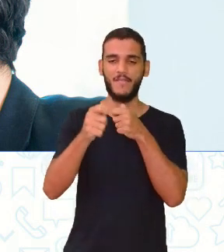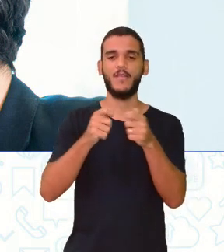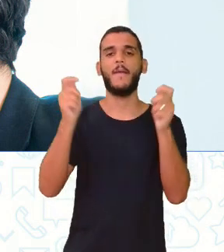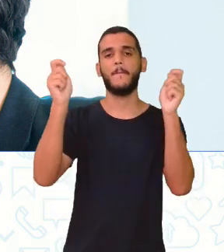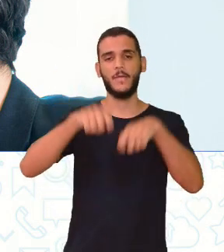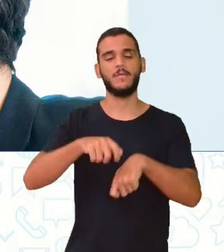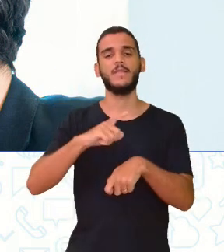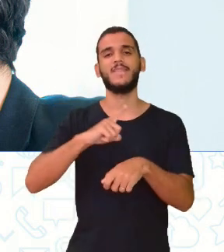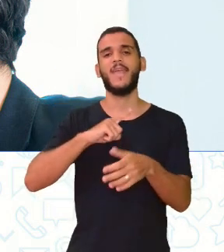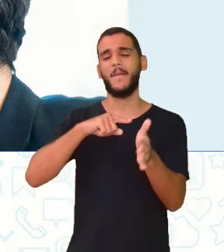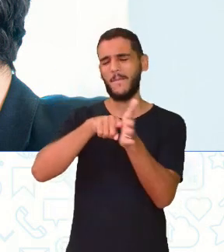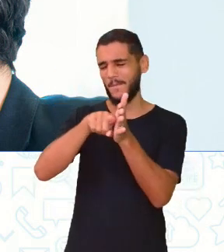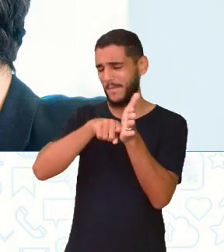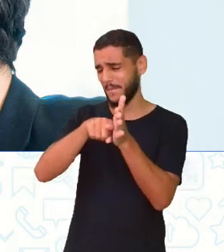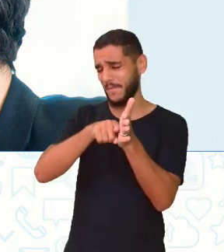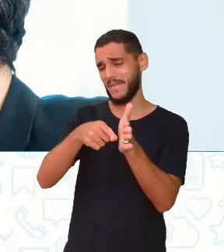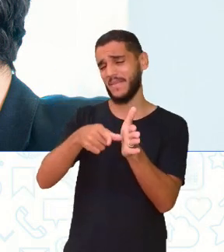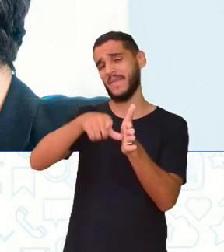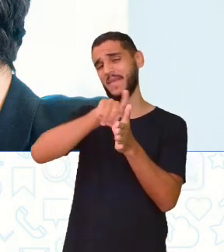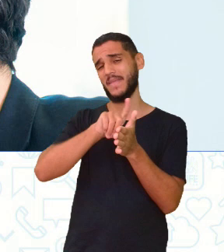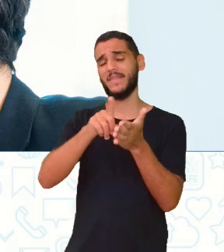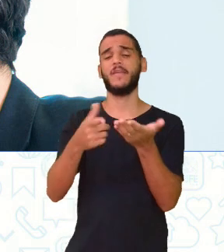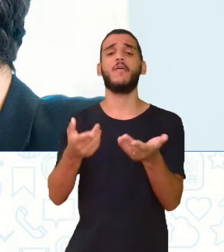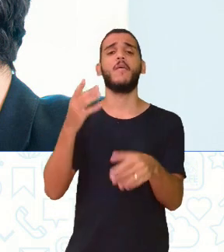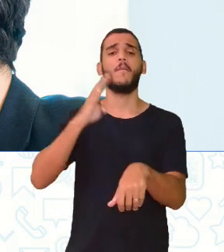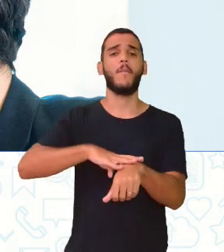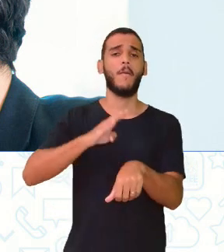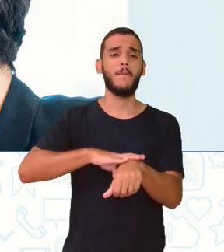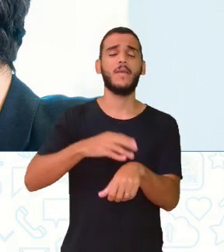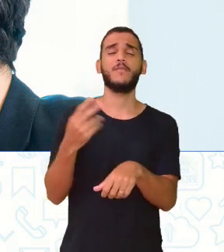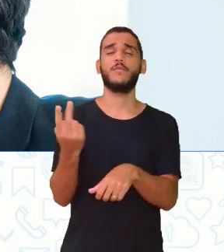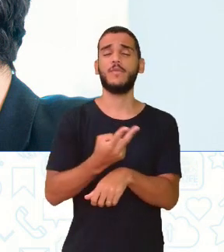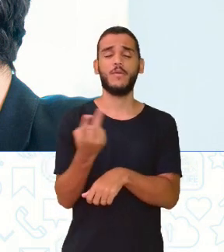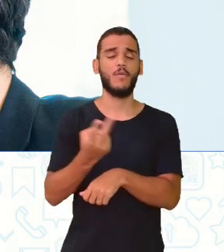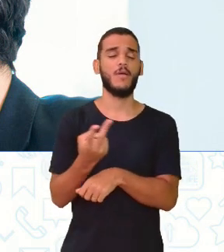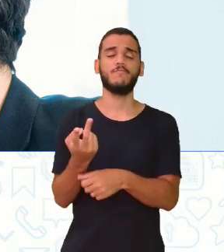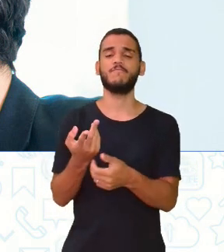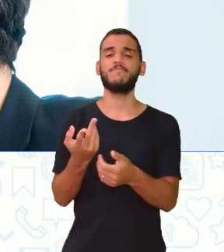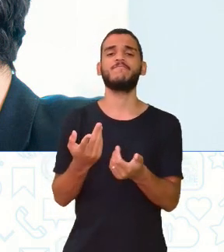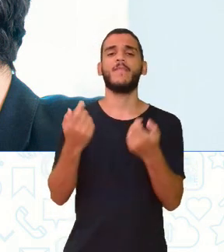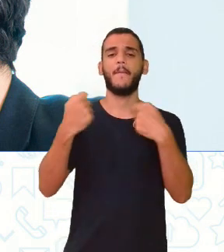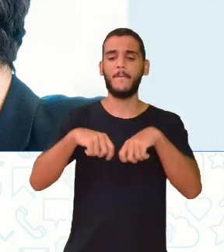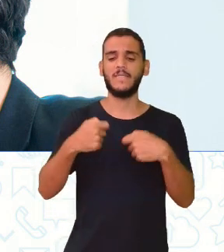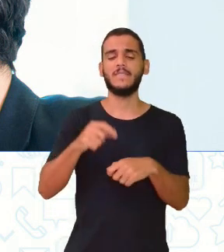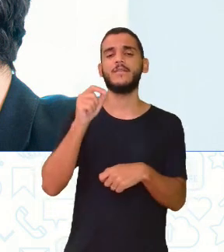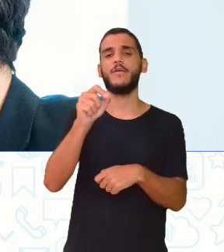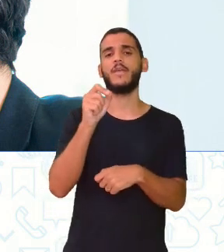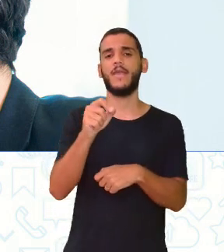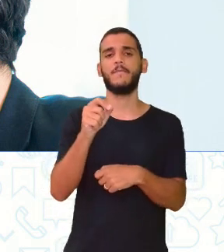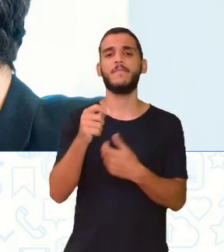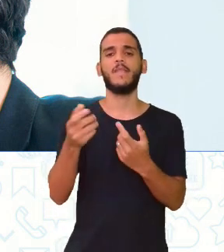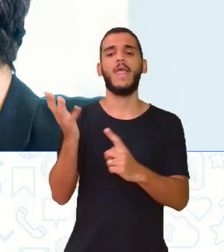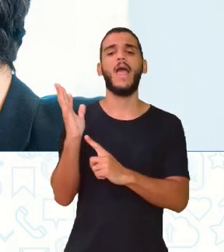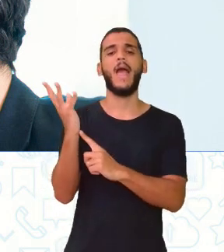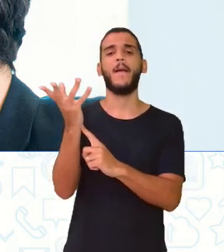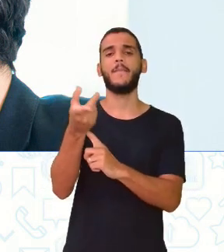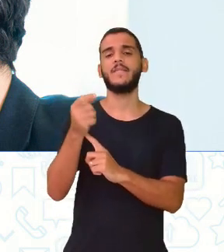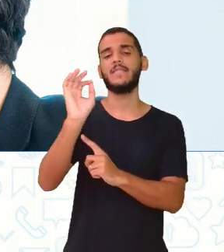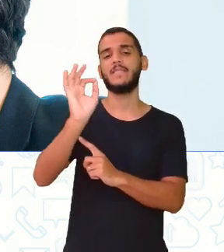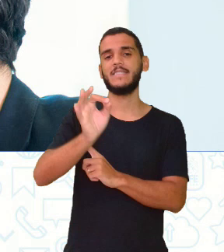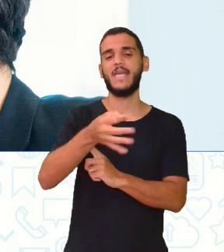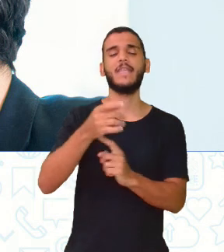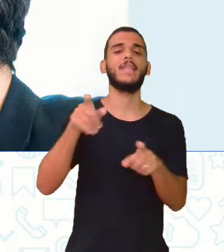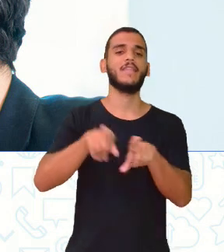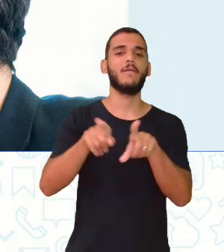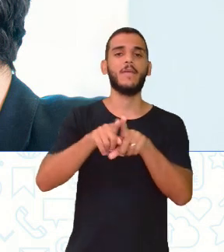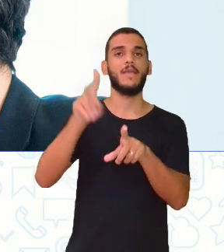pesquisa. Por quê? Ao mesmo tempo, o apresentador do podcast precisa das habilidades certas para extrair histórias